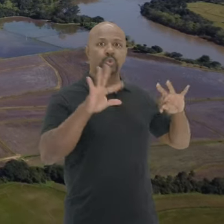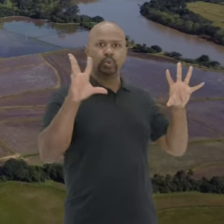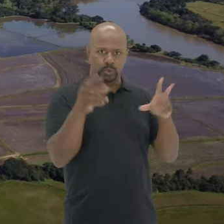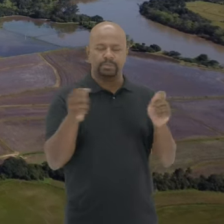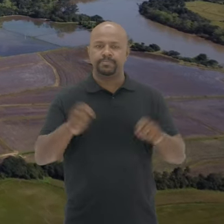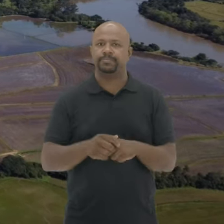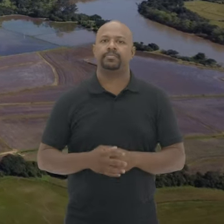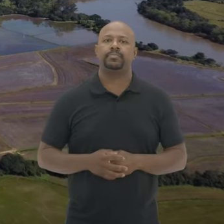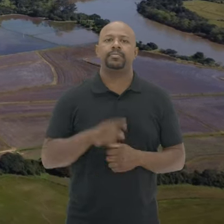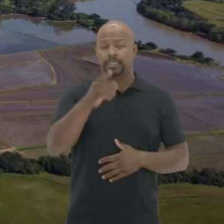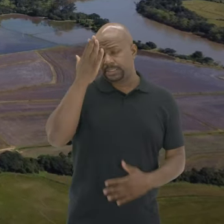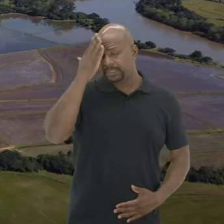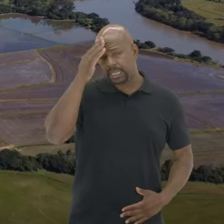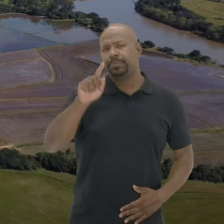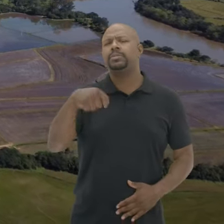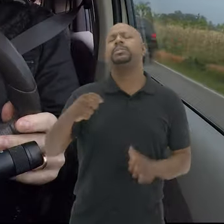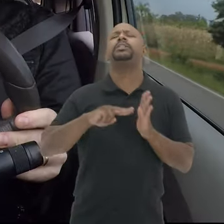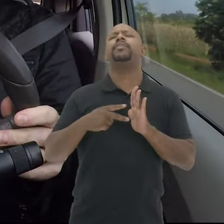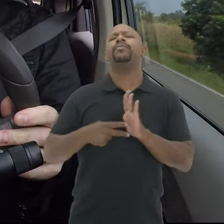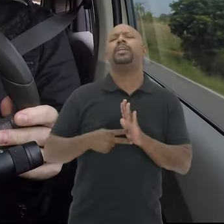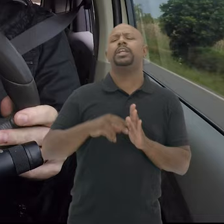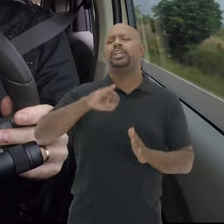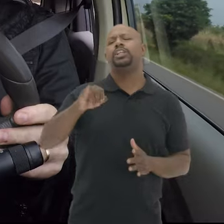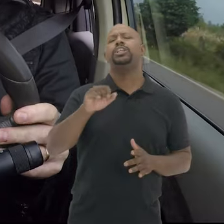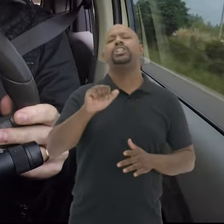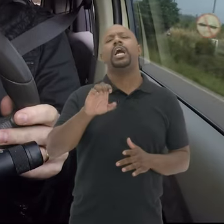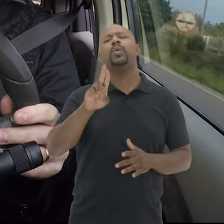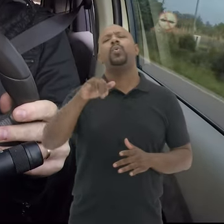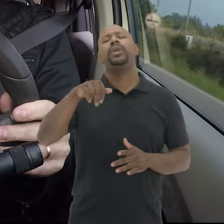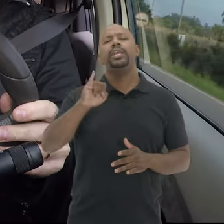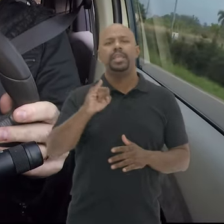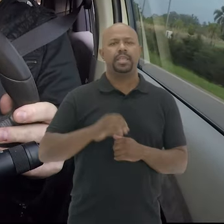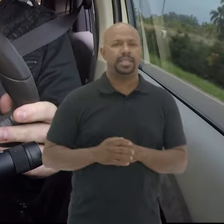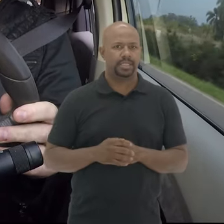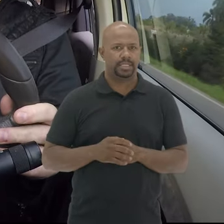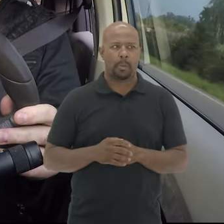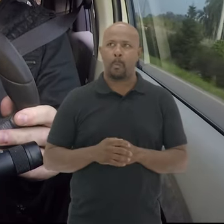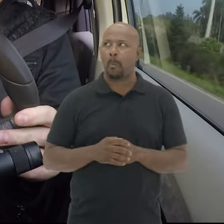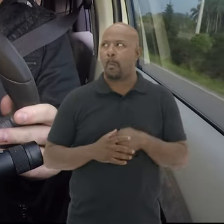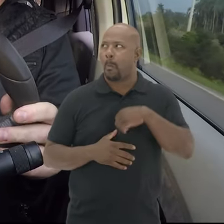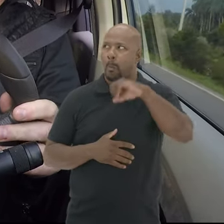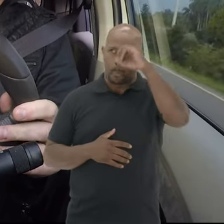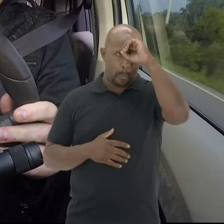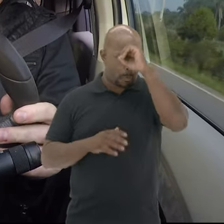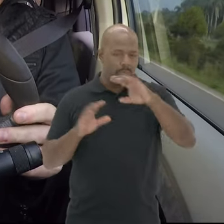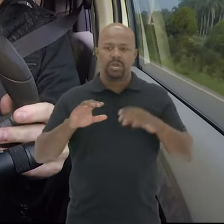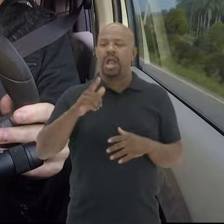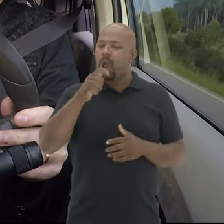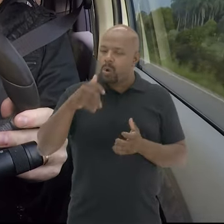Jacuí E vocês sabem o que significa Jacuí? Não, nem ideia